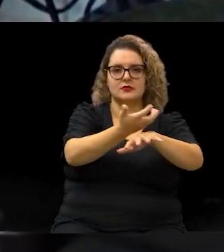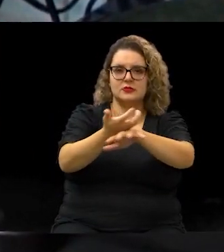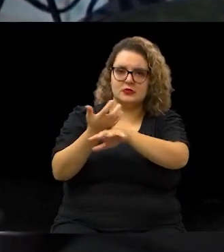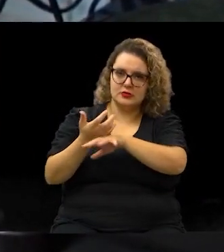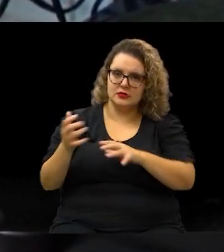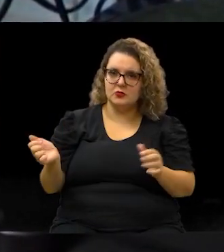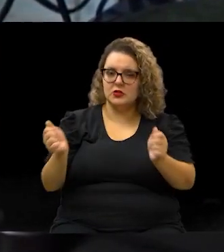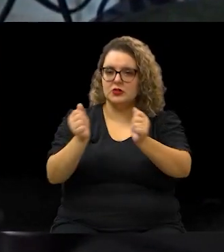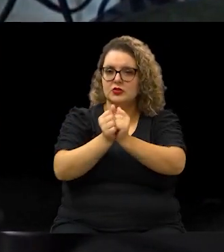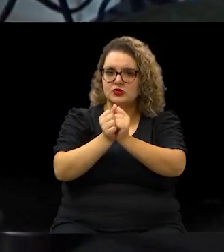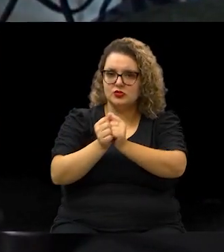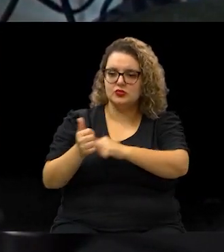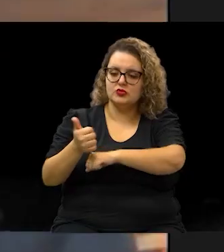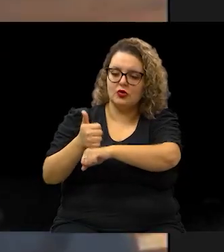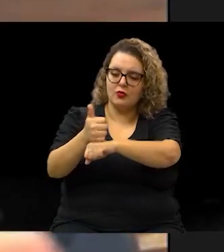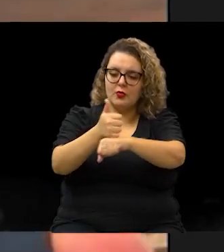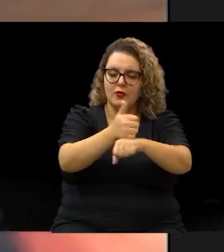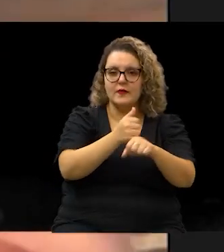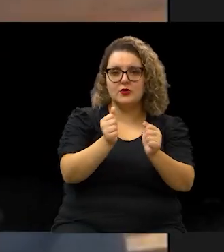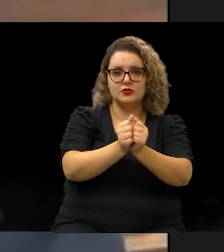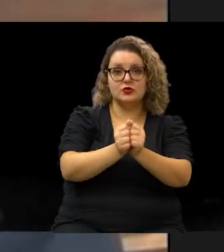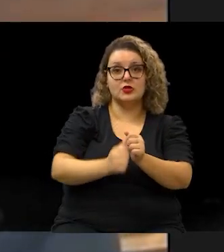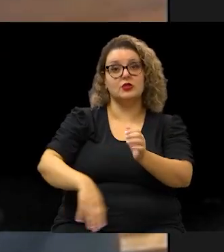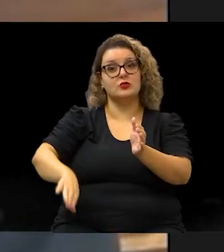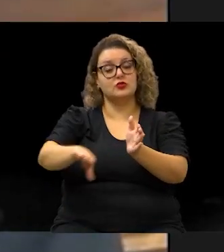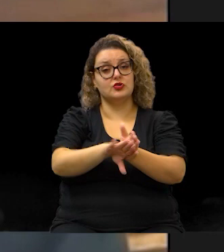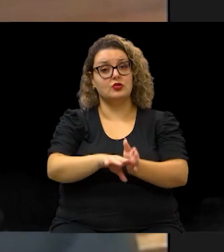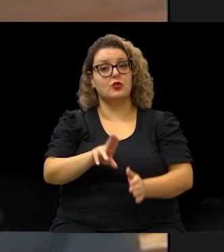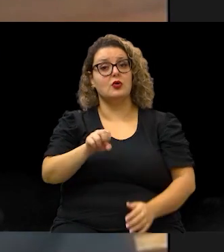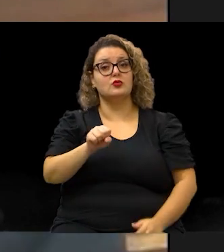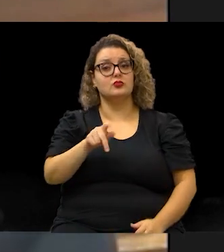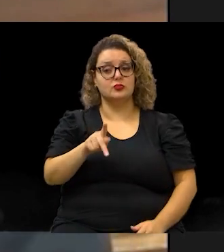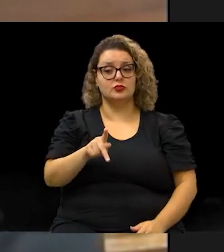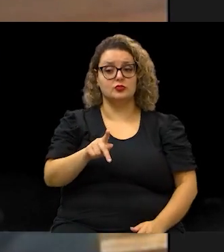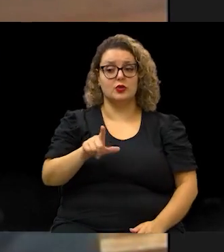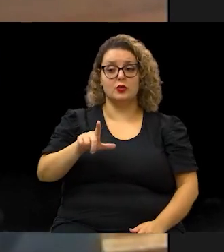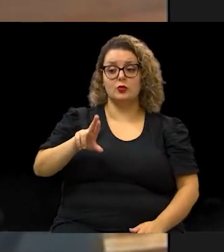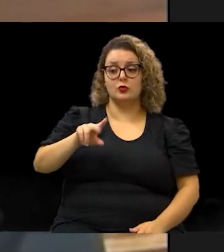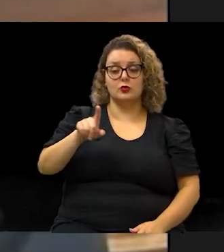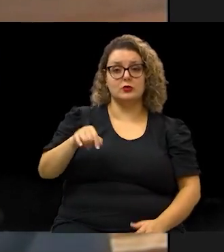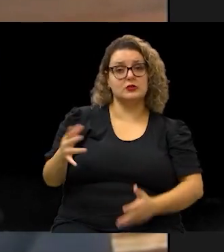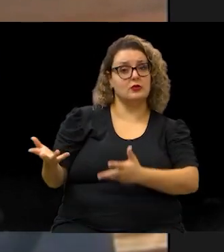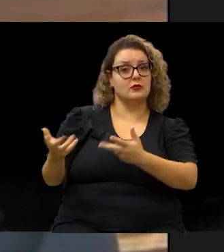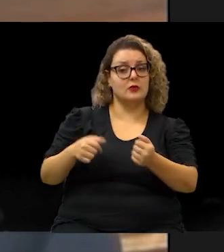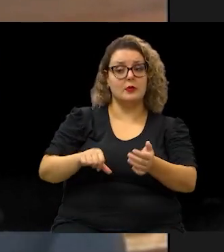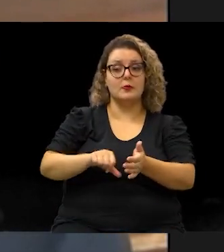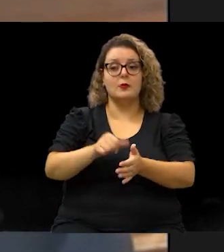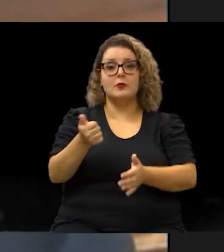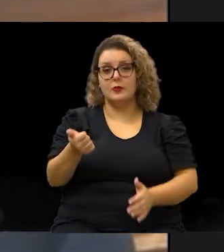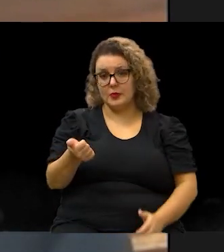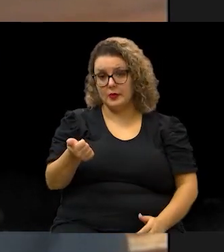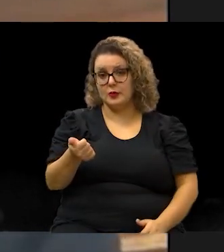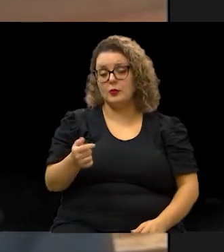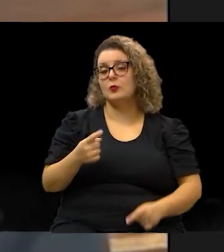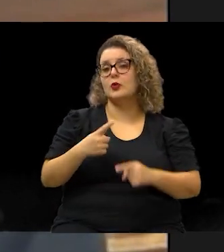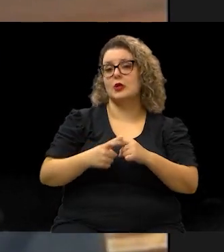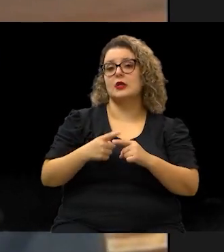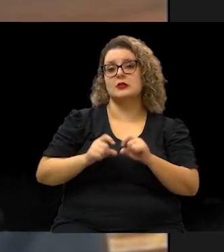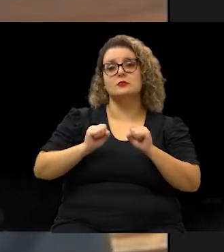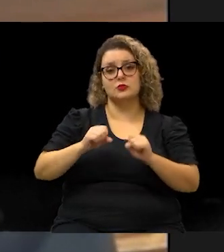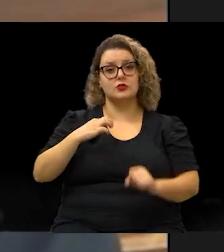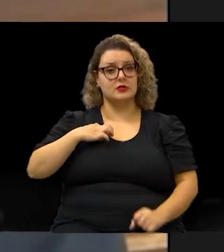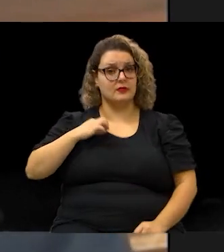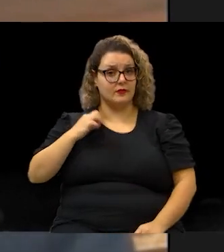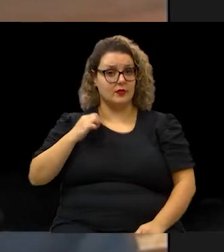do Luiz Fernando chegou até a USP. E o Luiz eu convidei. Para quê? Primeiro para ver se ele poderia ser voluntário nessa